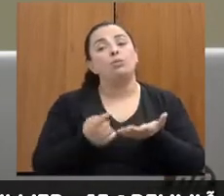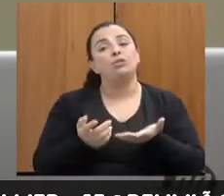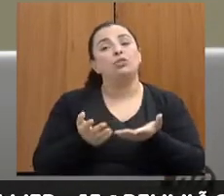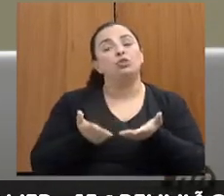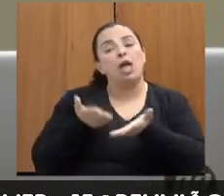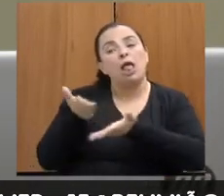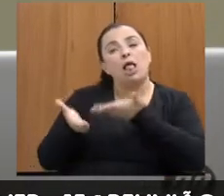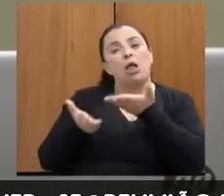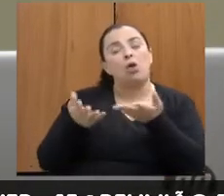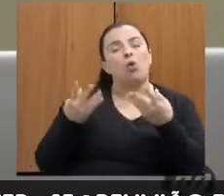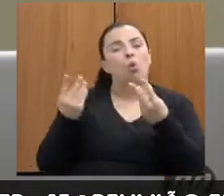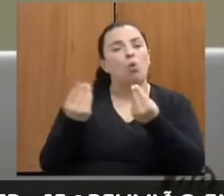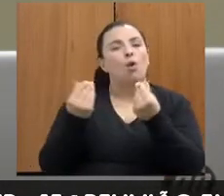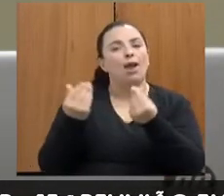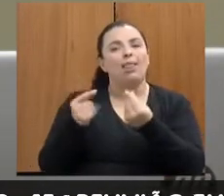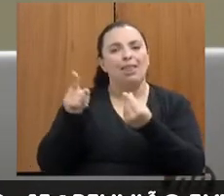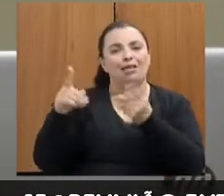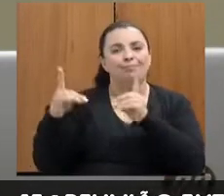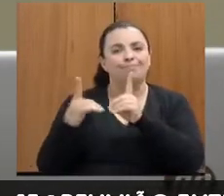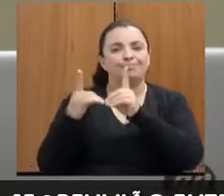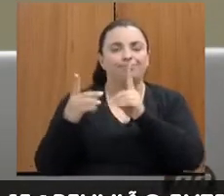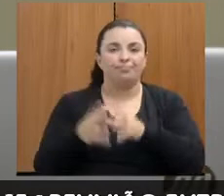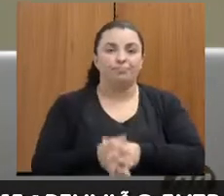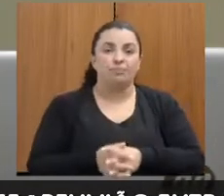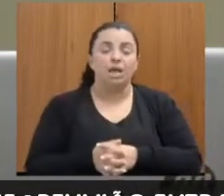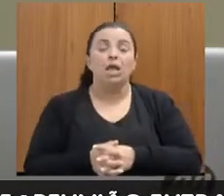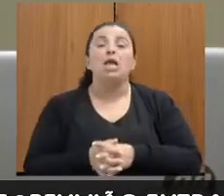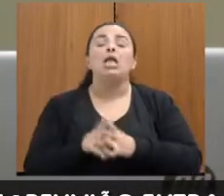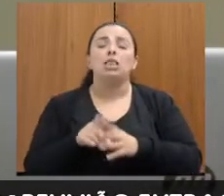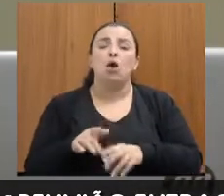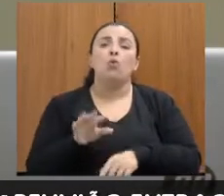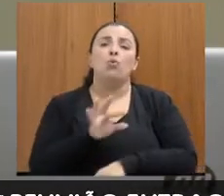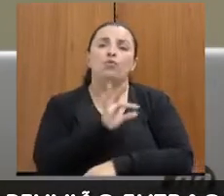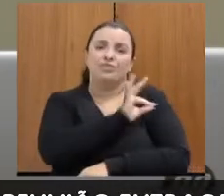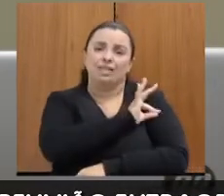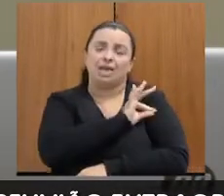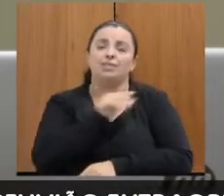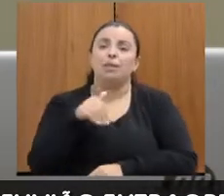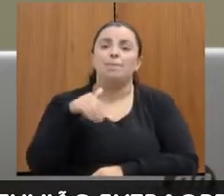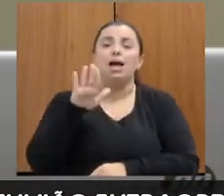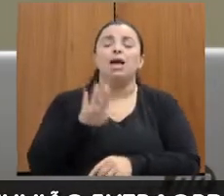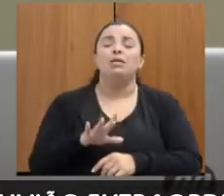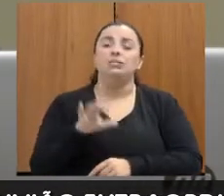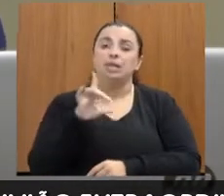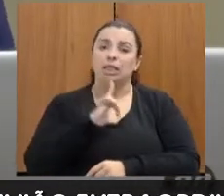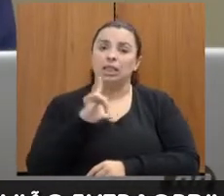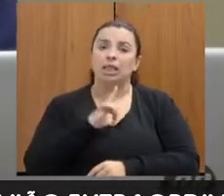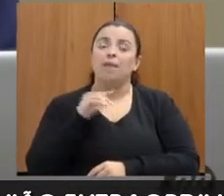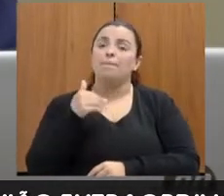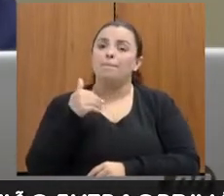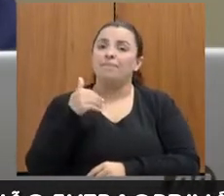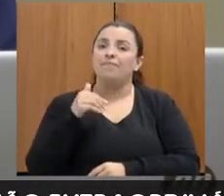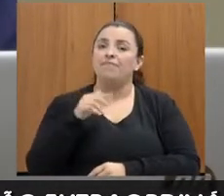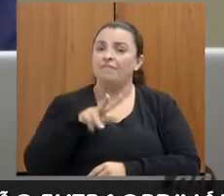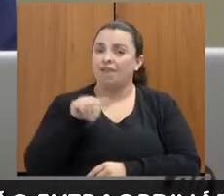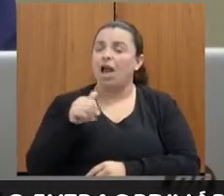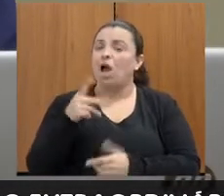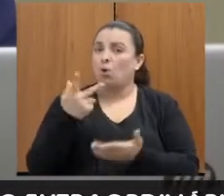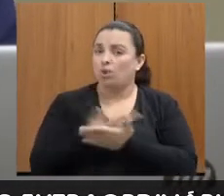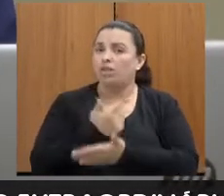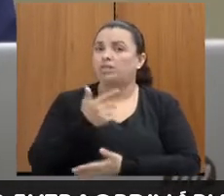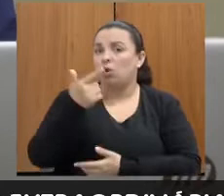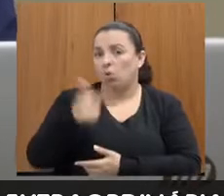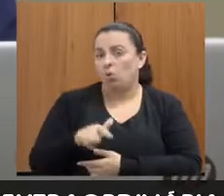mulher. O Assembleia o Fiscaliza Mais, nós ainda teremos mais uma edição, mais uma escuta,